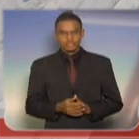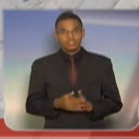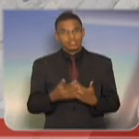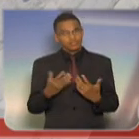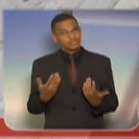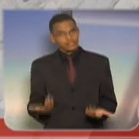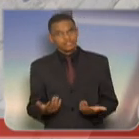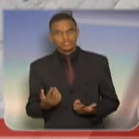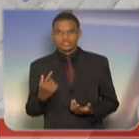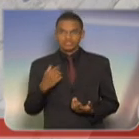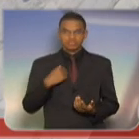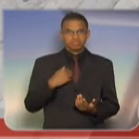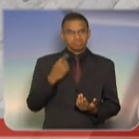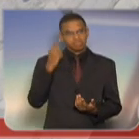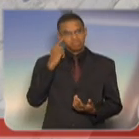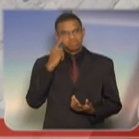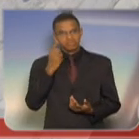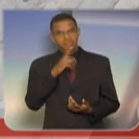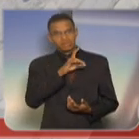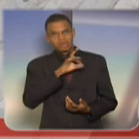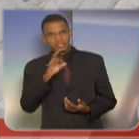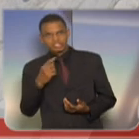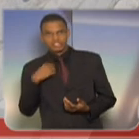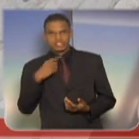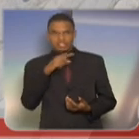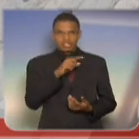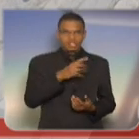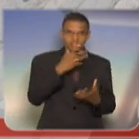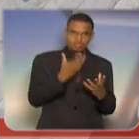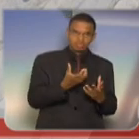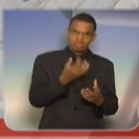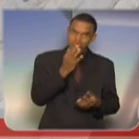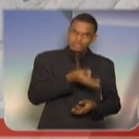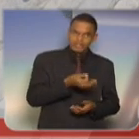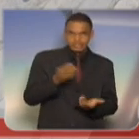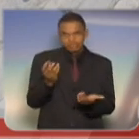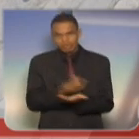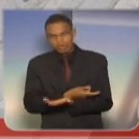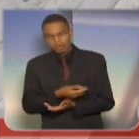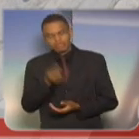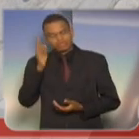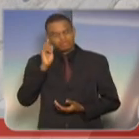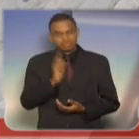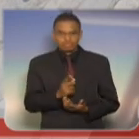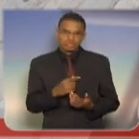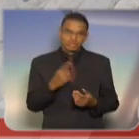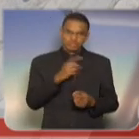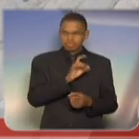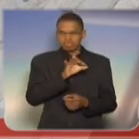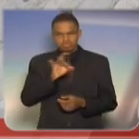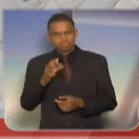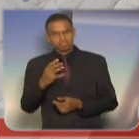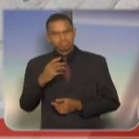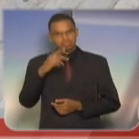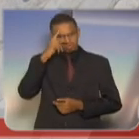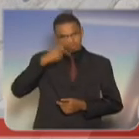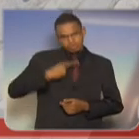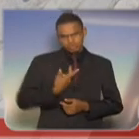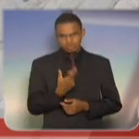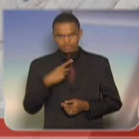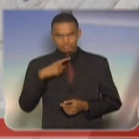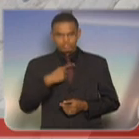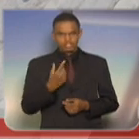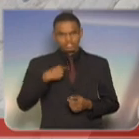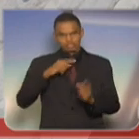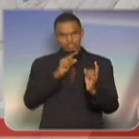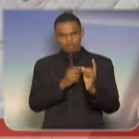Eu acho que cada um, cada um, eu vou nem discordar, nem concordar com a deputada, porque é questão de opinião, eu respeito muito a deputada, como ela me respeita, nós temos